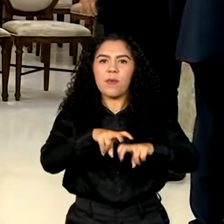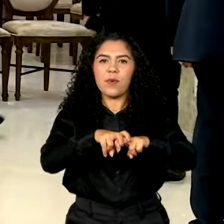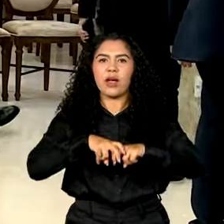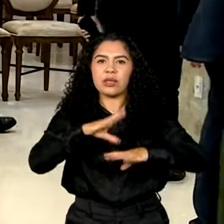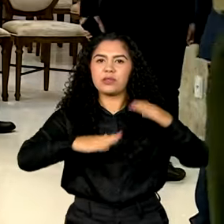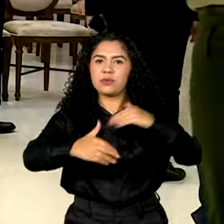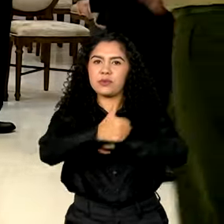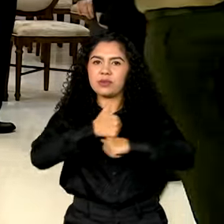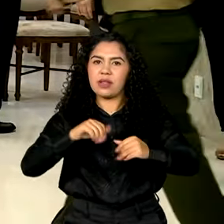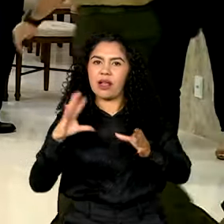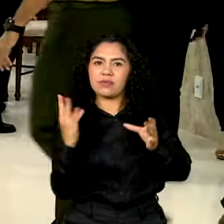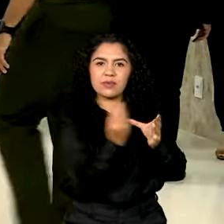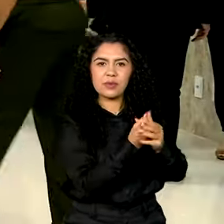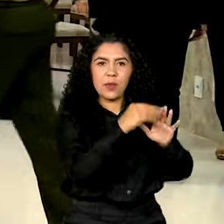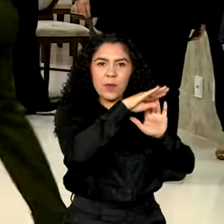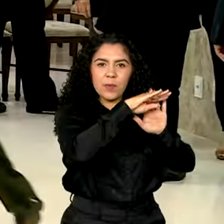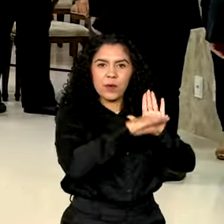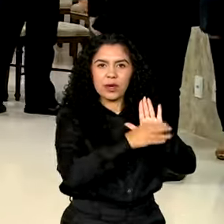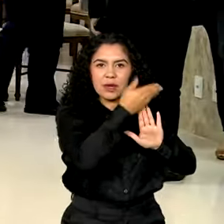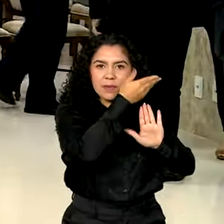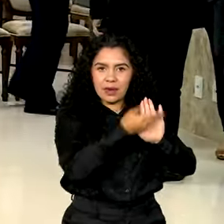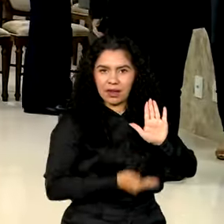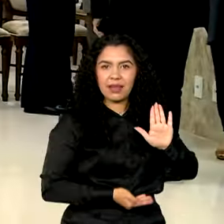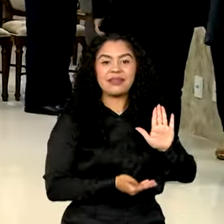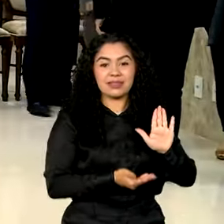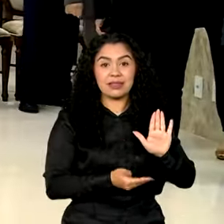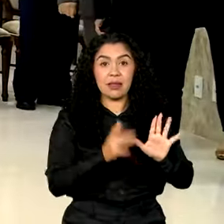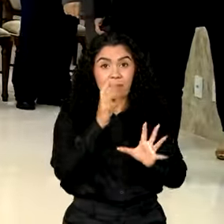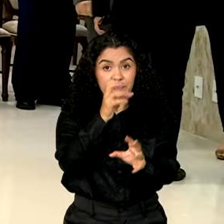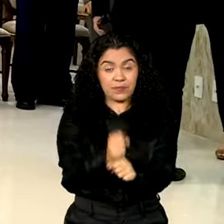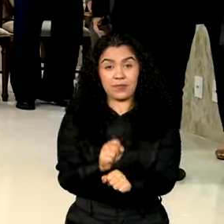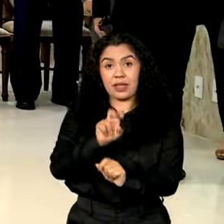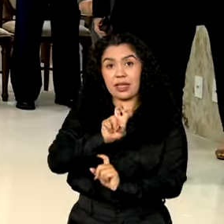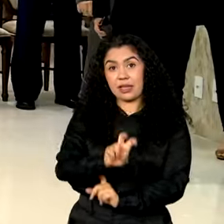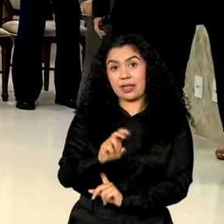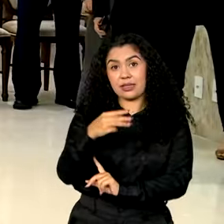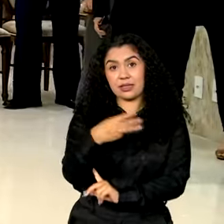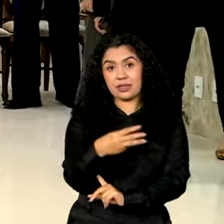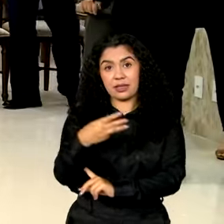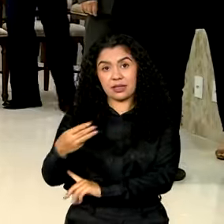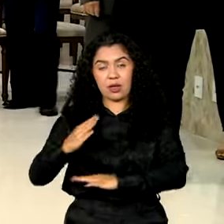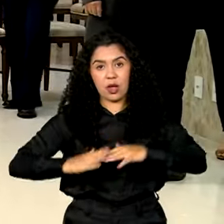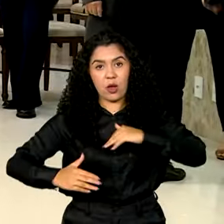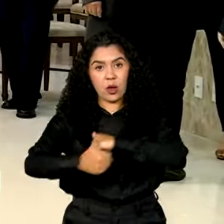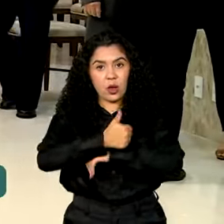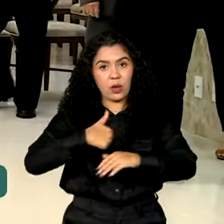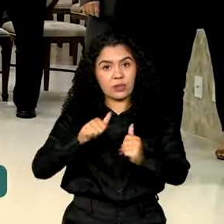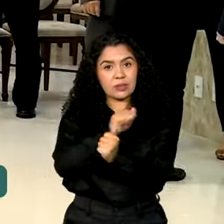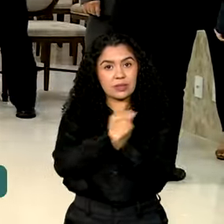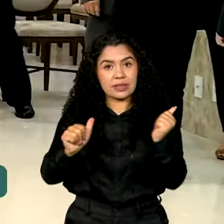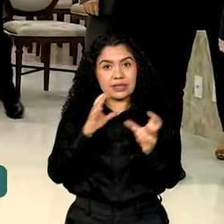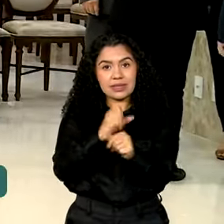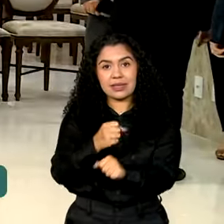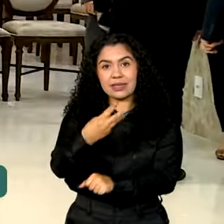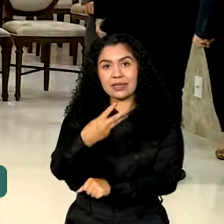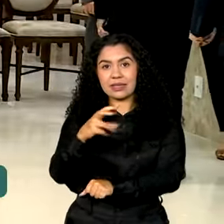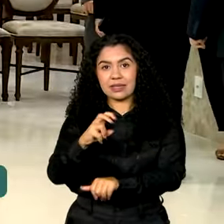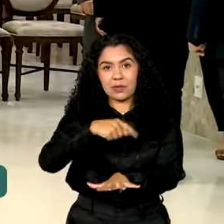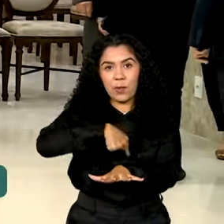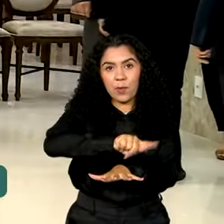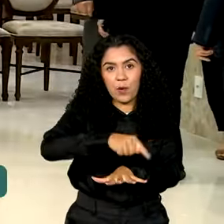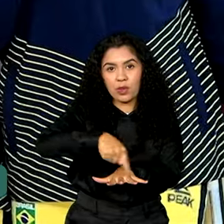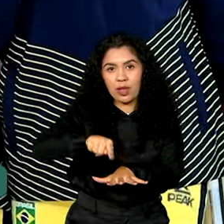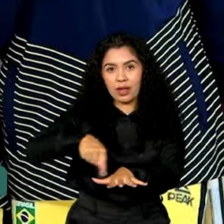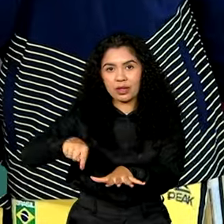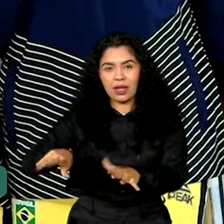Atletas de Alto Rendimento. Atualmente, 533 atletas de 35 modalidades fazem parte desse